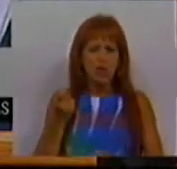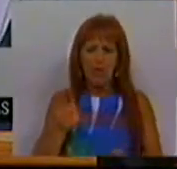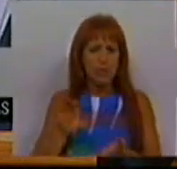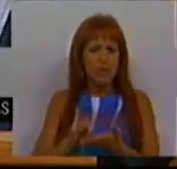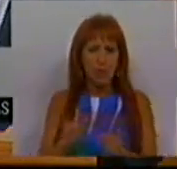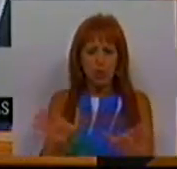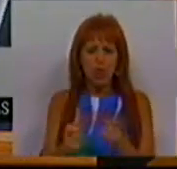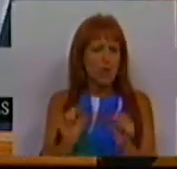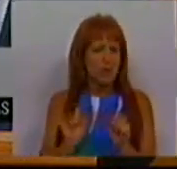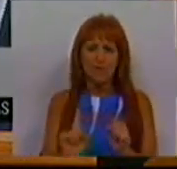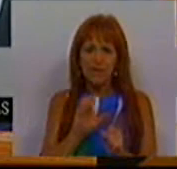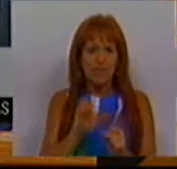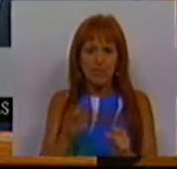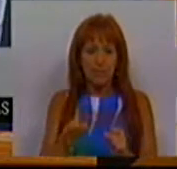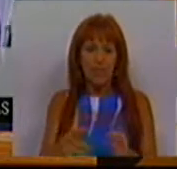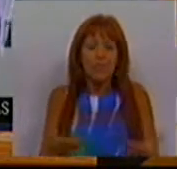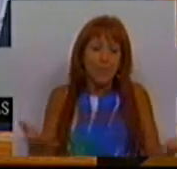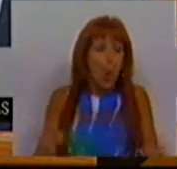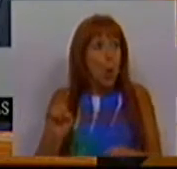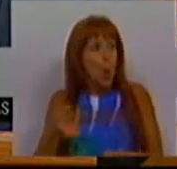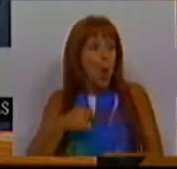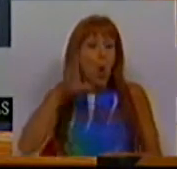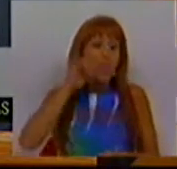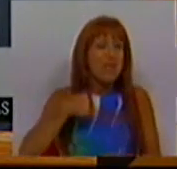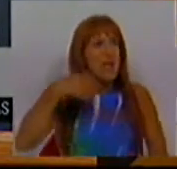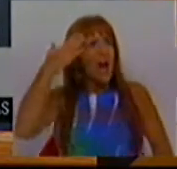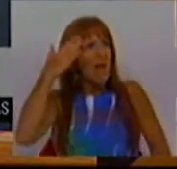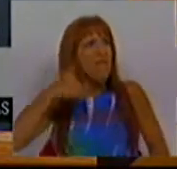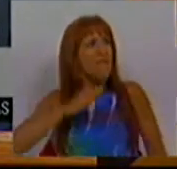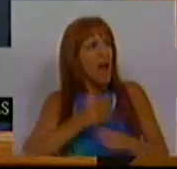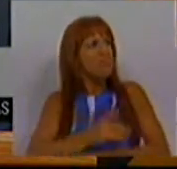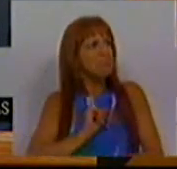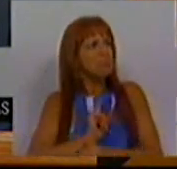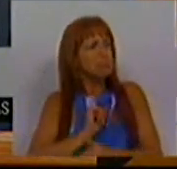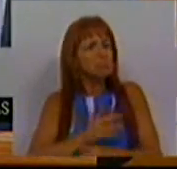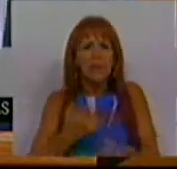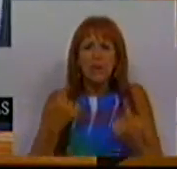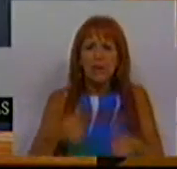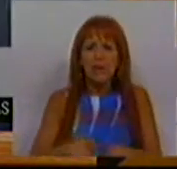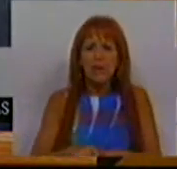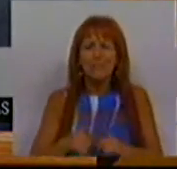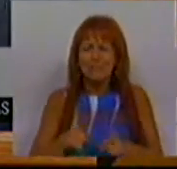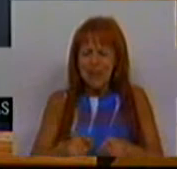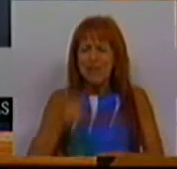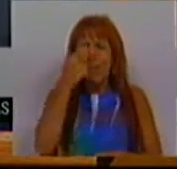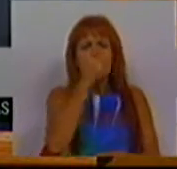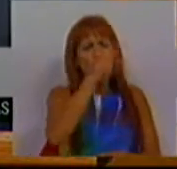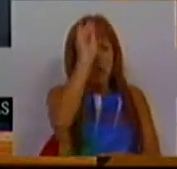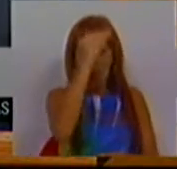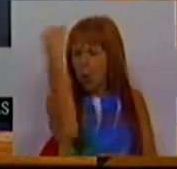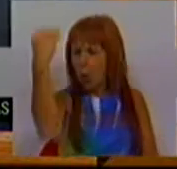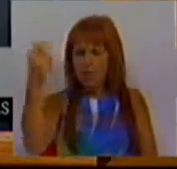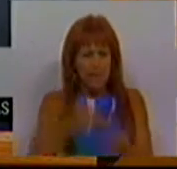para o Conselho das Comunidades. Ou será que o Governo vai continuar a achar que têm de ser os conselheiros